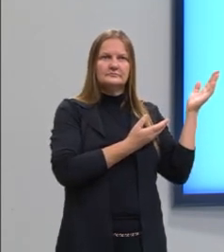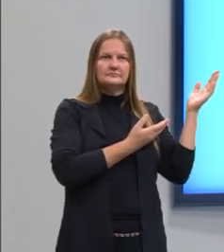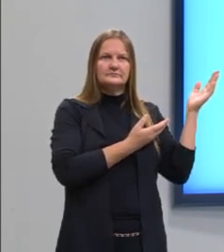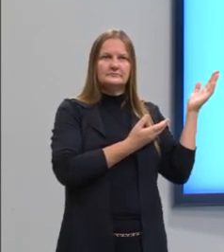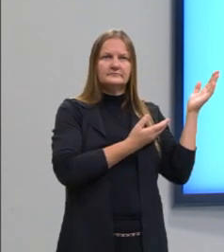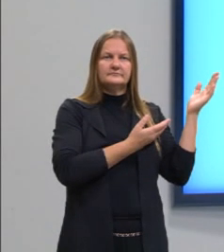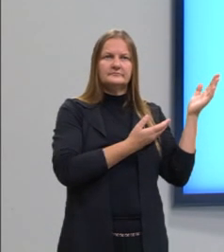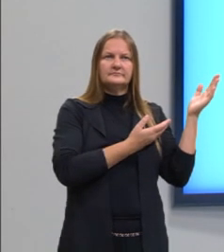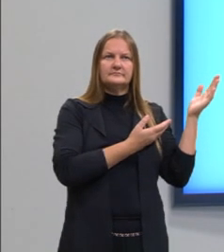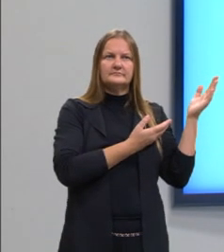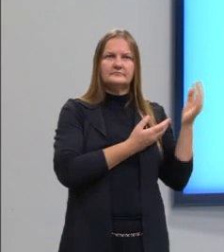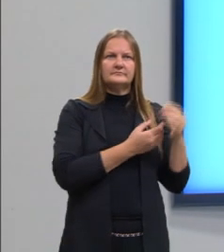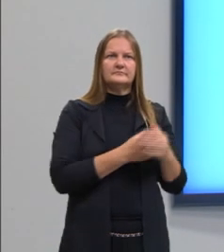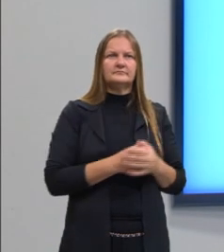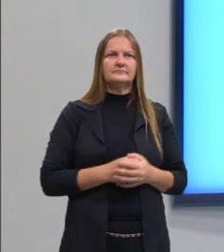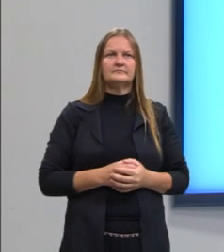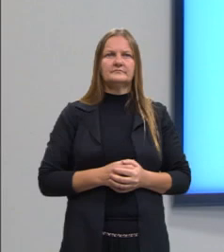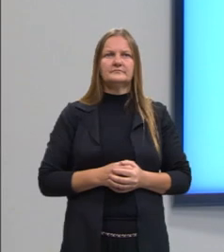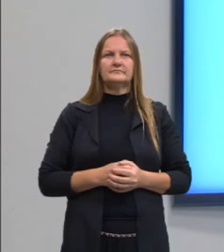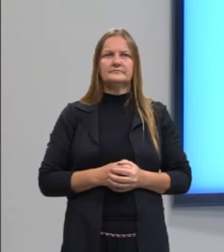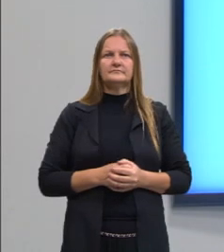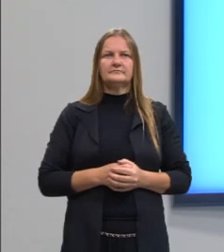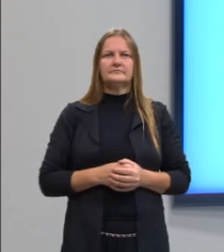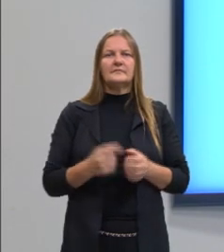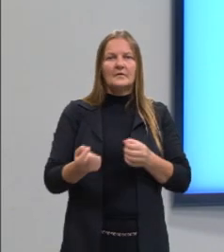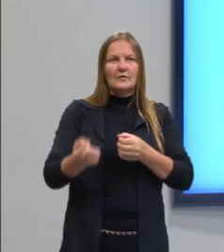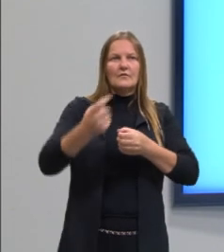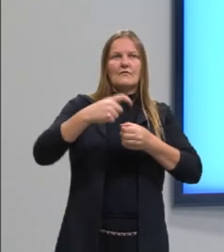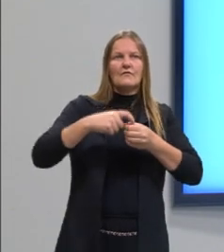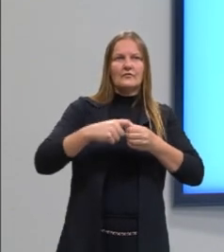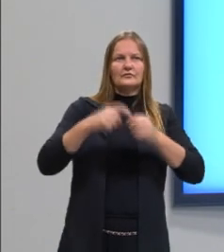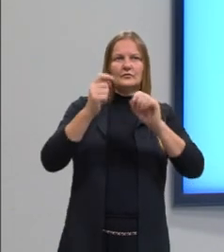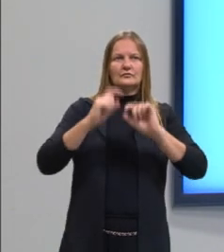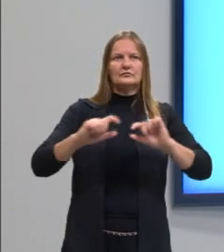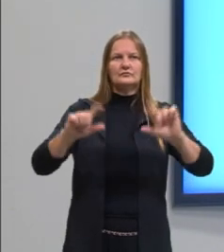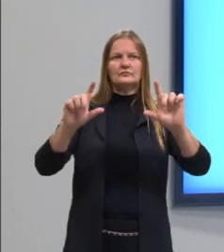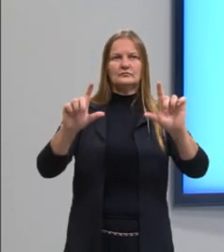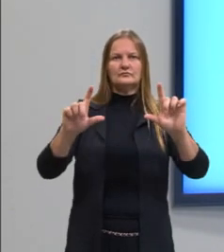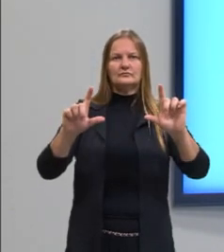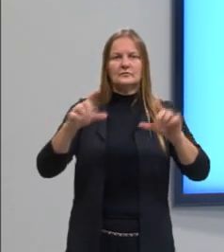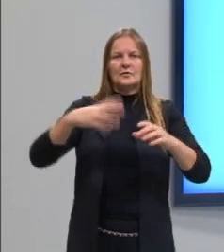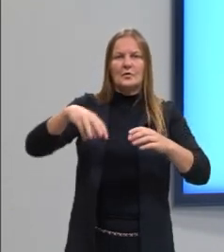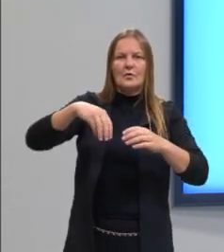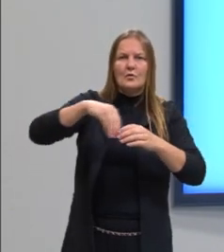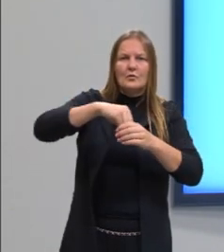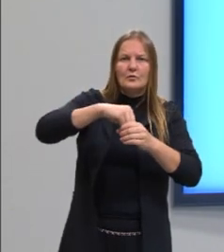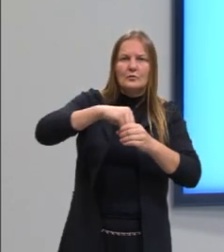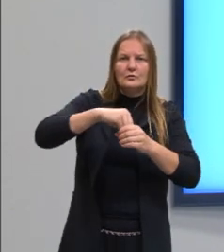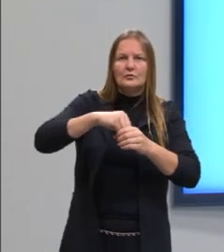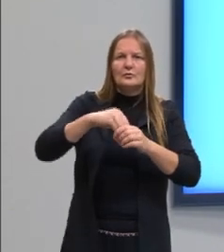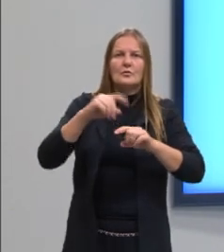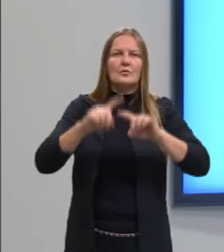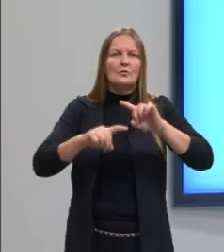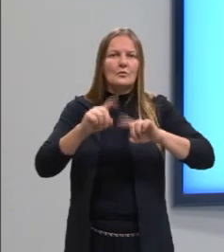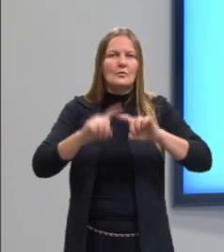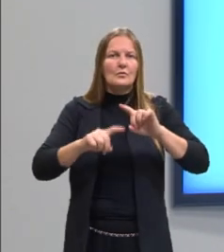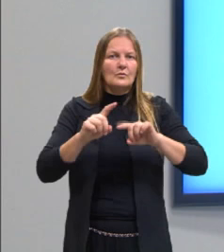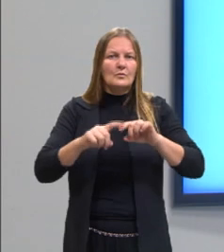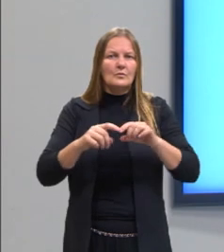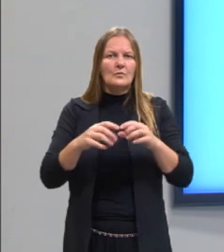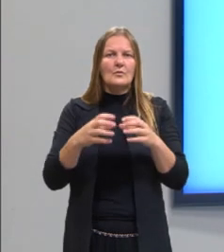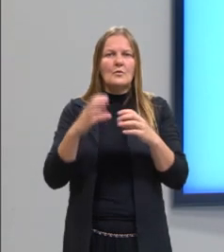Coleção de objetos. Voltando aqui. Um conjunto é encarado como uma coleção de objetos